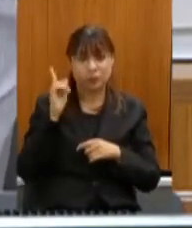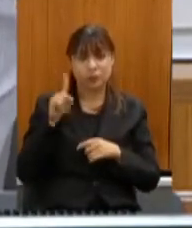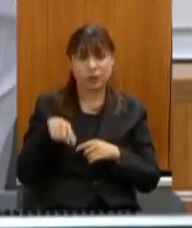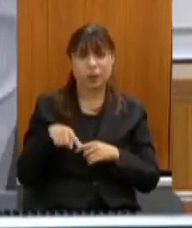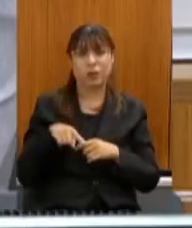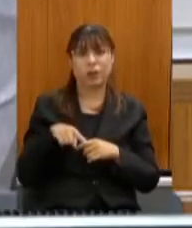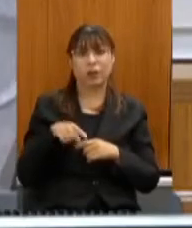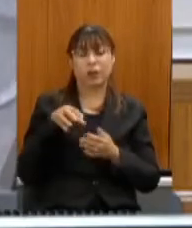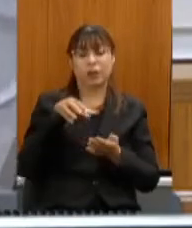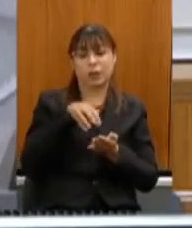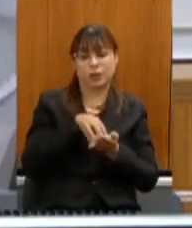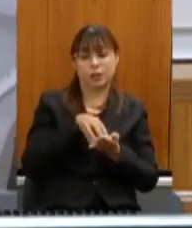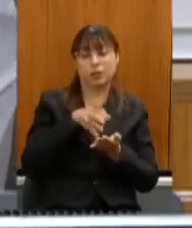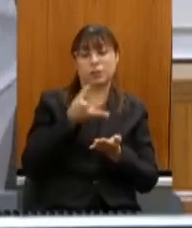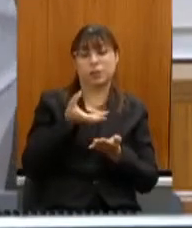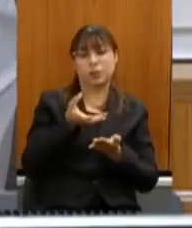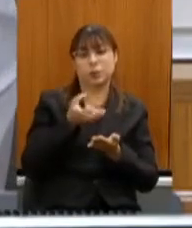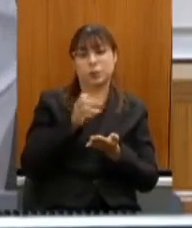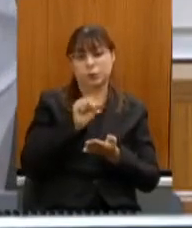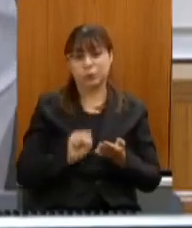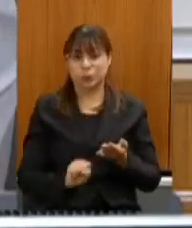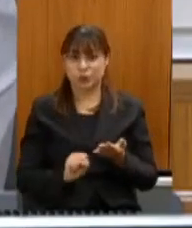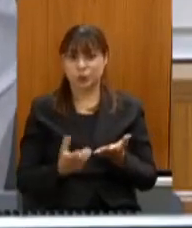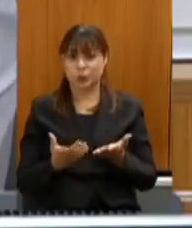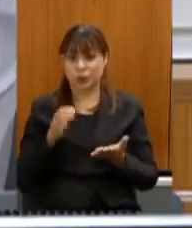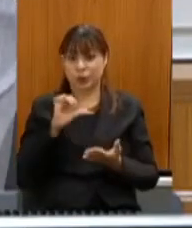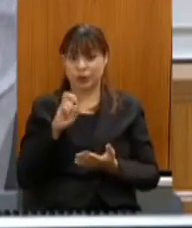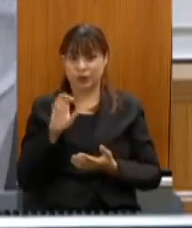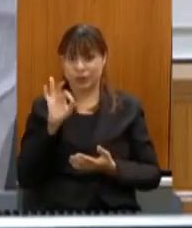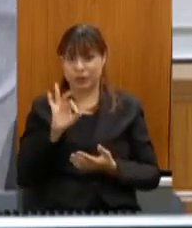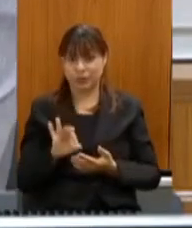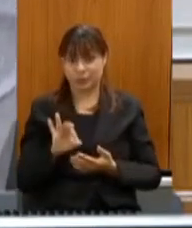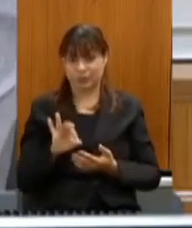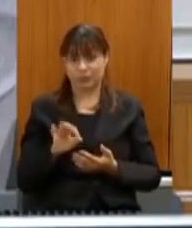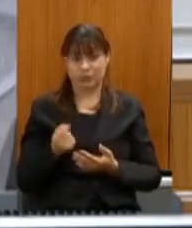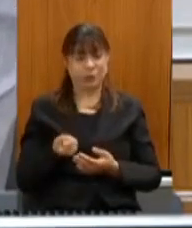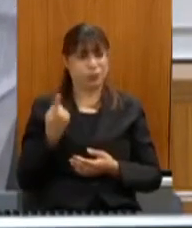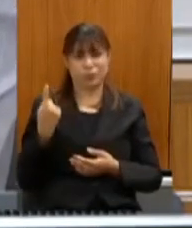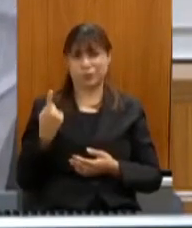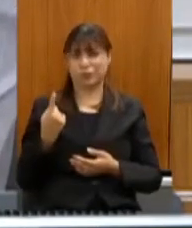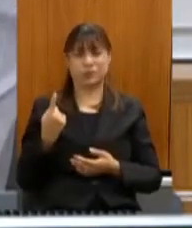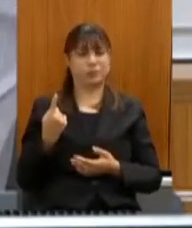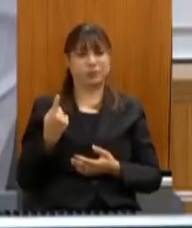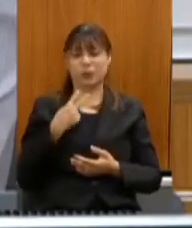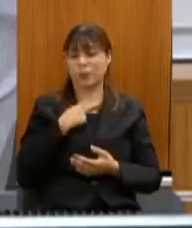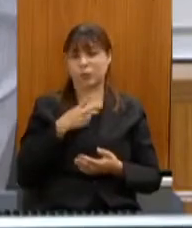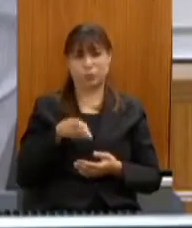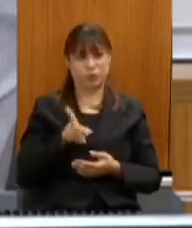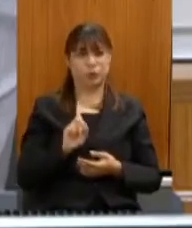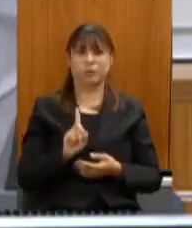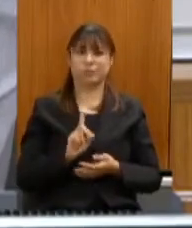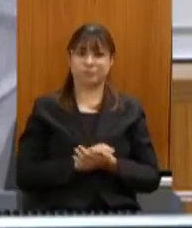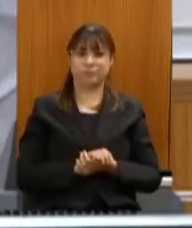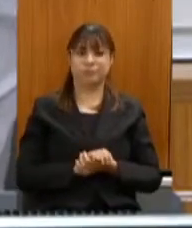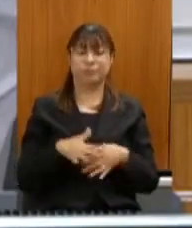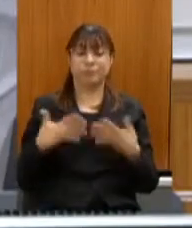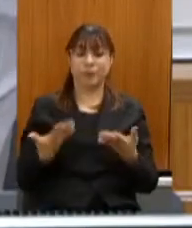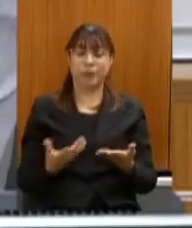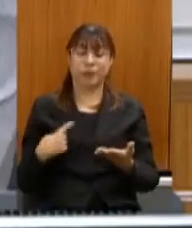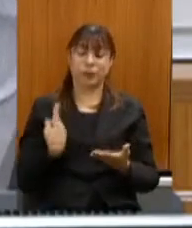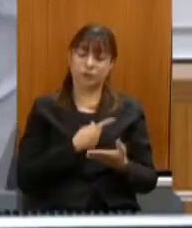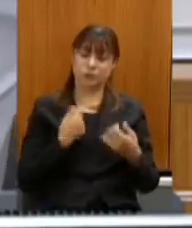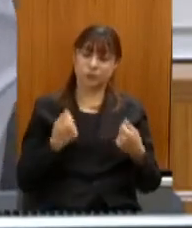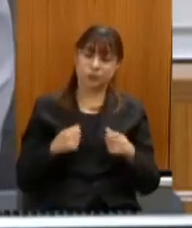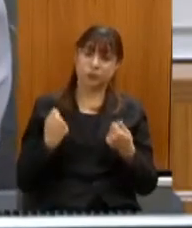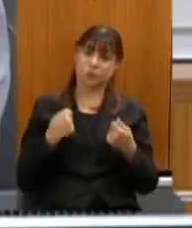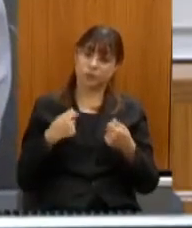-sul 95% do fomento é um absurdo isso não pode continuar então nós precisamos nós